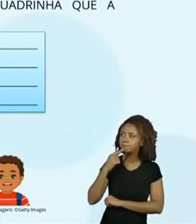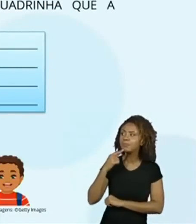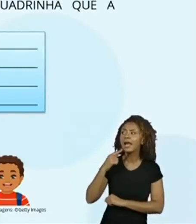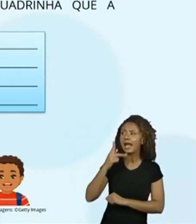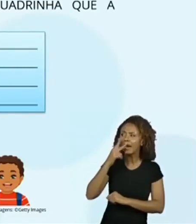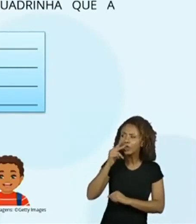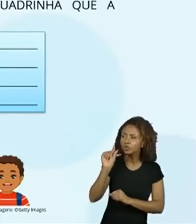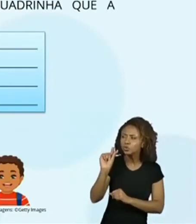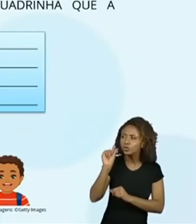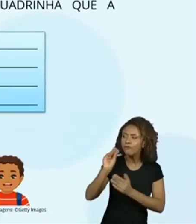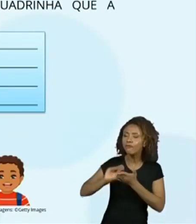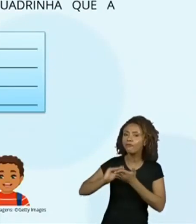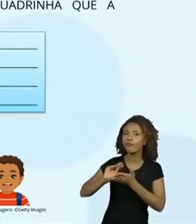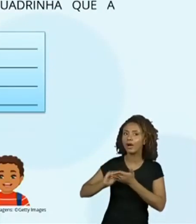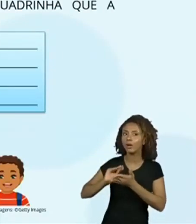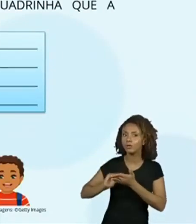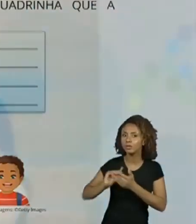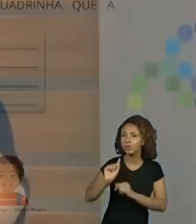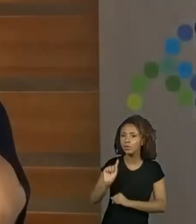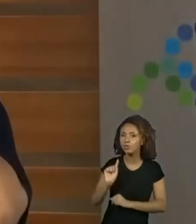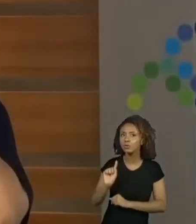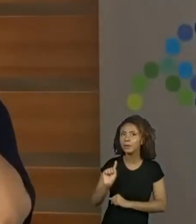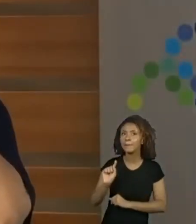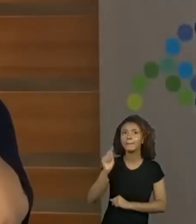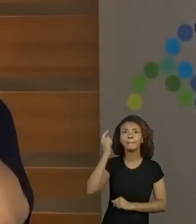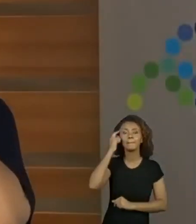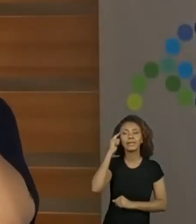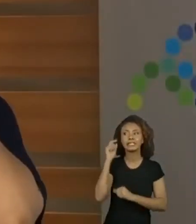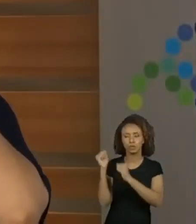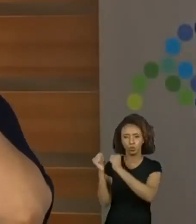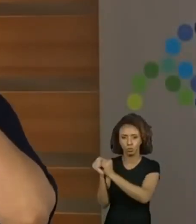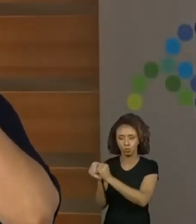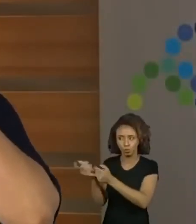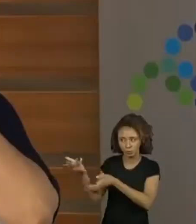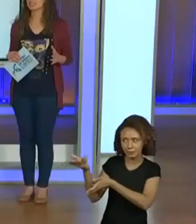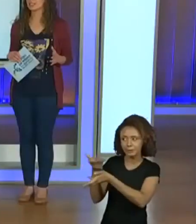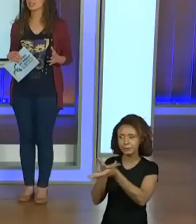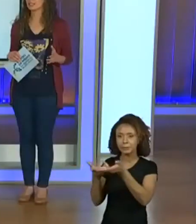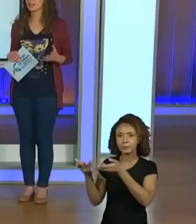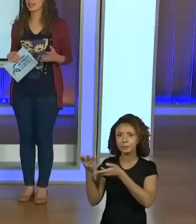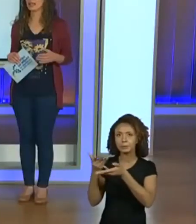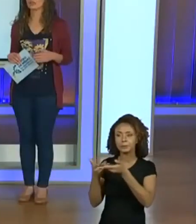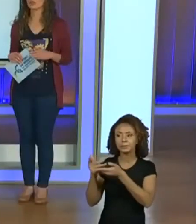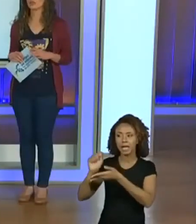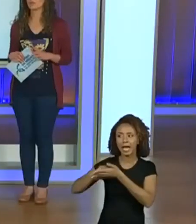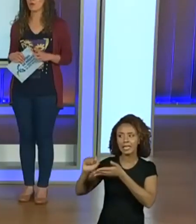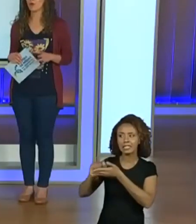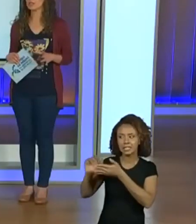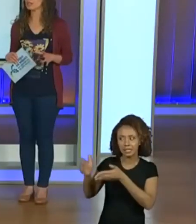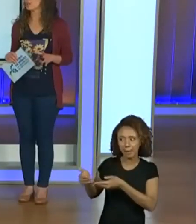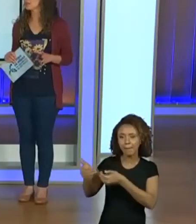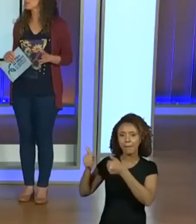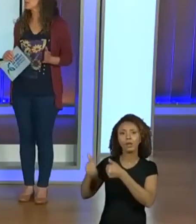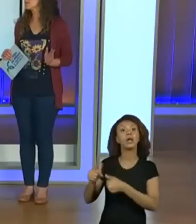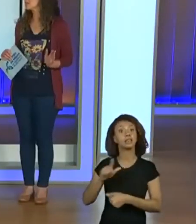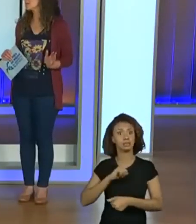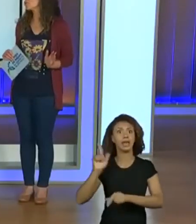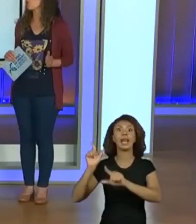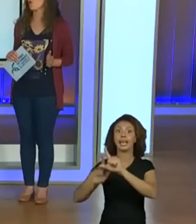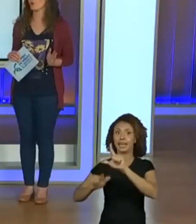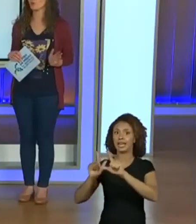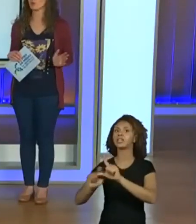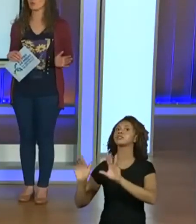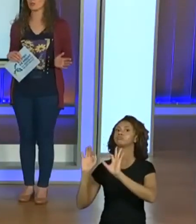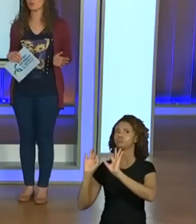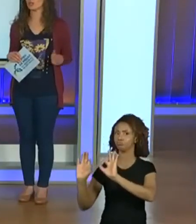mais. Sim. A gente precisa pensar nessa escrita junto com ela. Precisa melhorar ali a escrita, né? Isso. trouxe boas letras para a